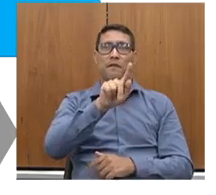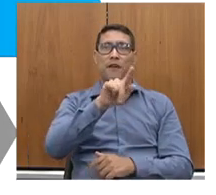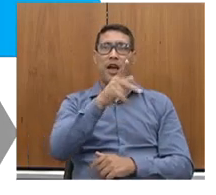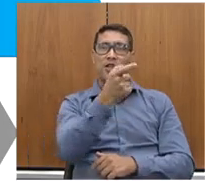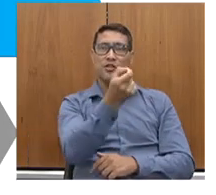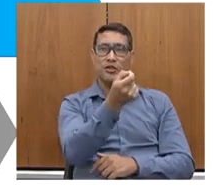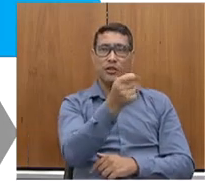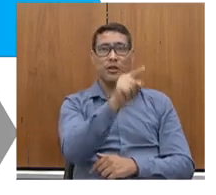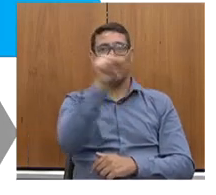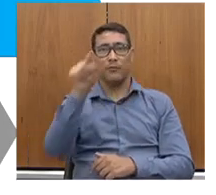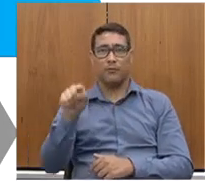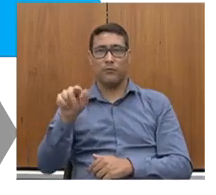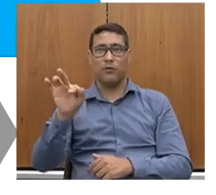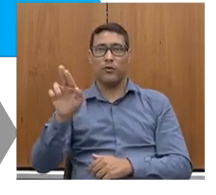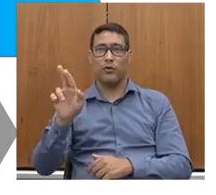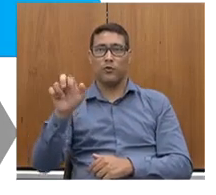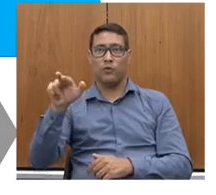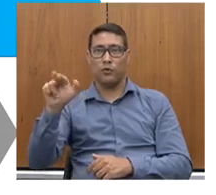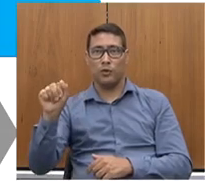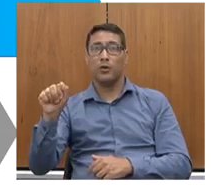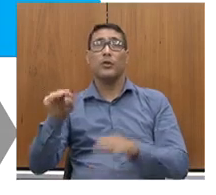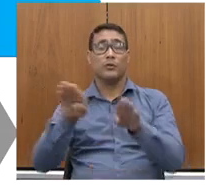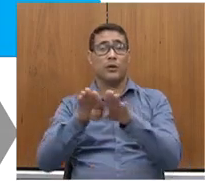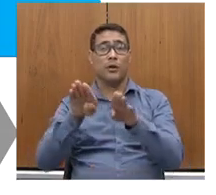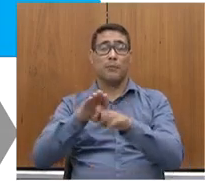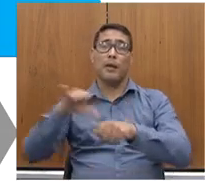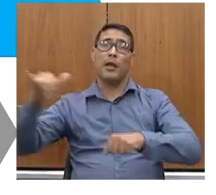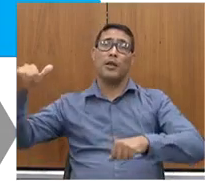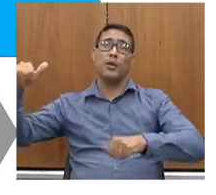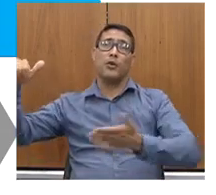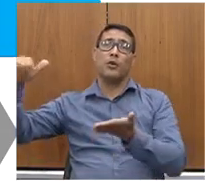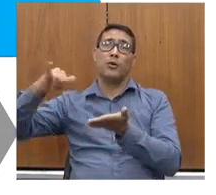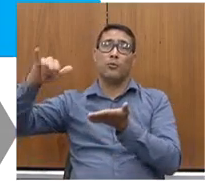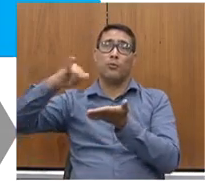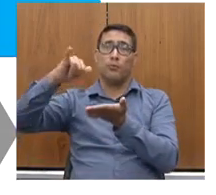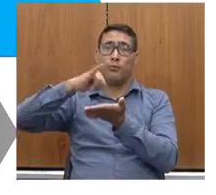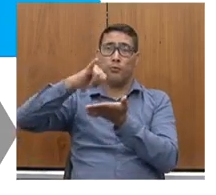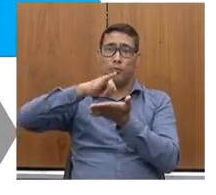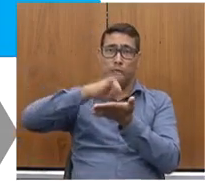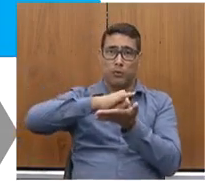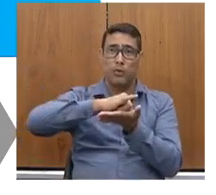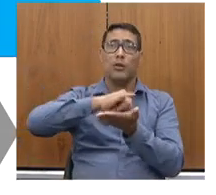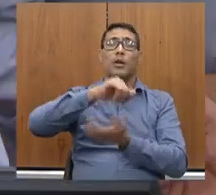Chamarei a atenção também ao aeroporto da Pampulha, um aeroporto que estava sucateado, abandonado.